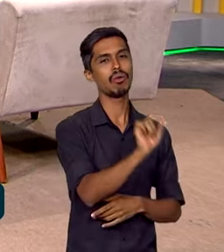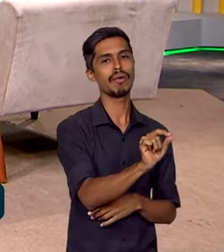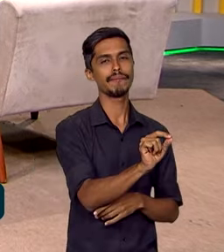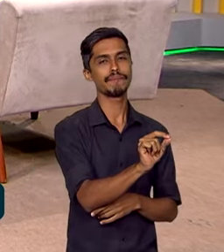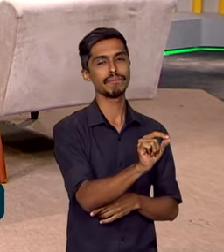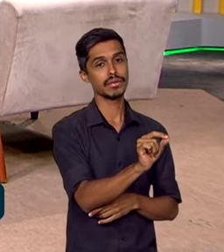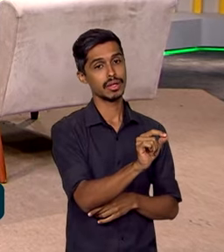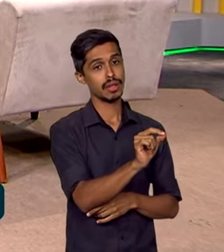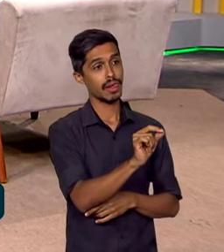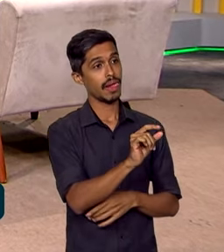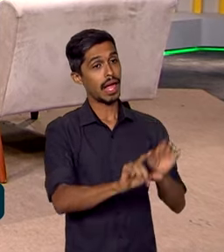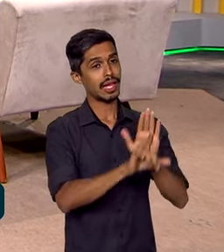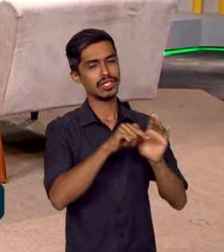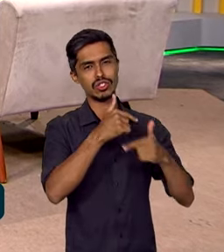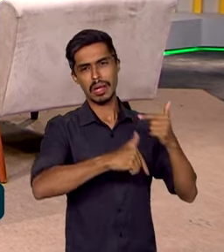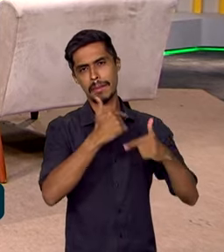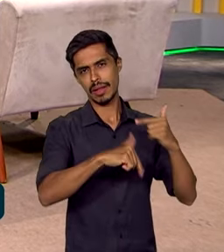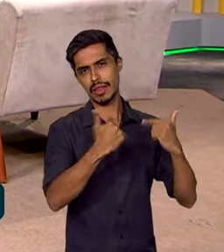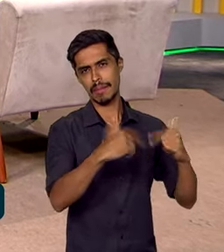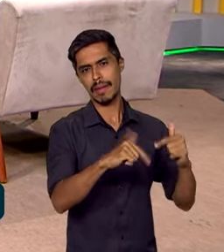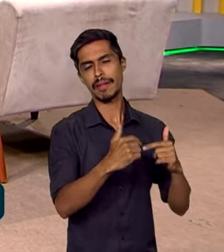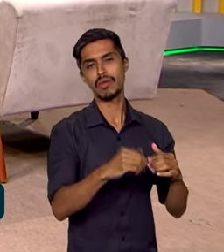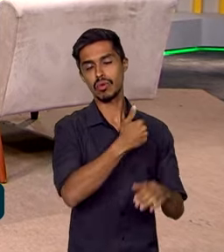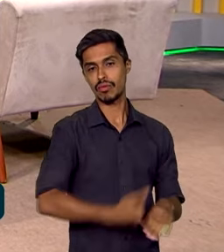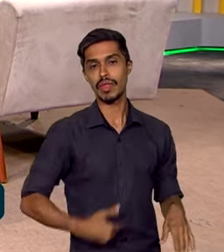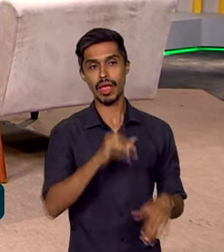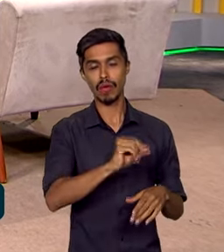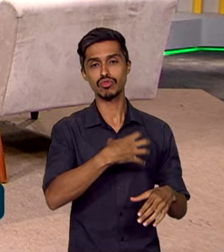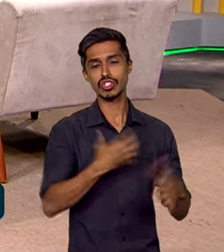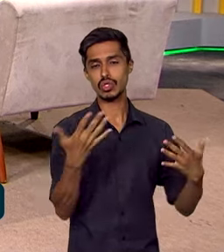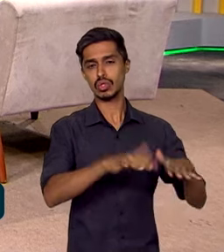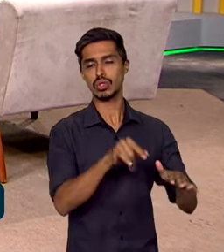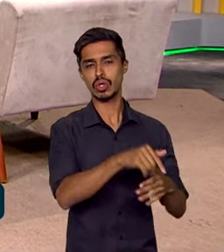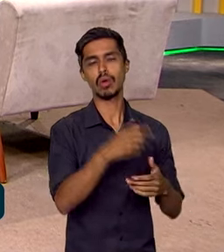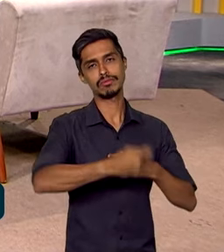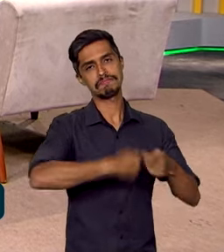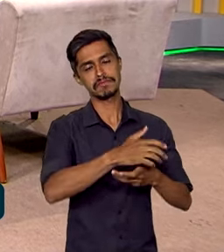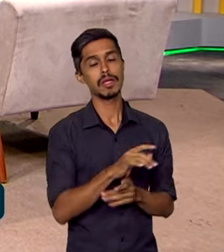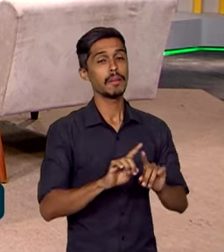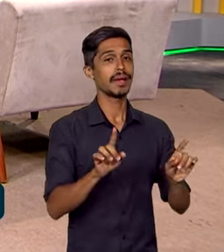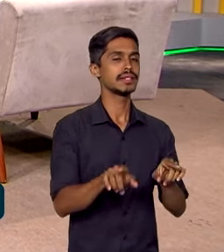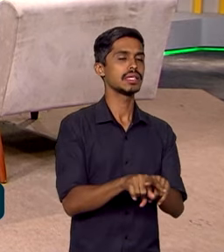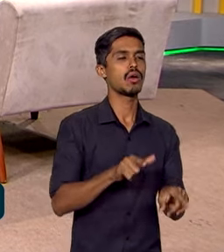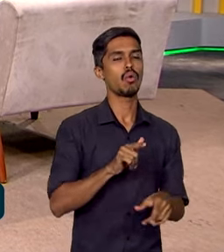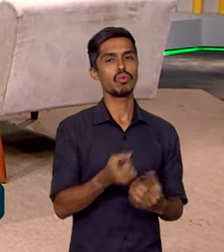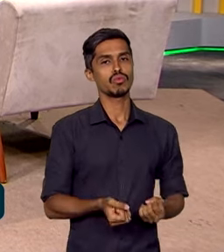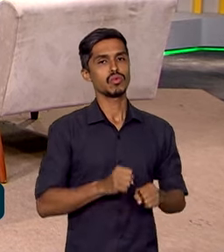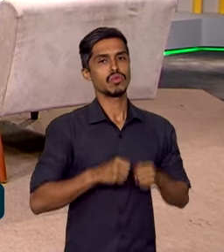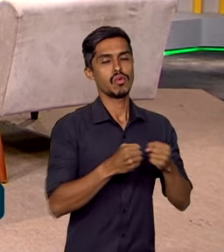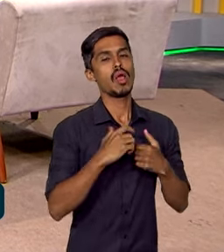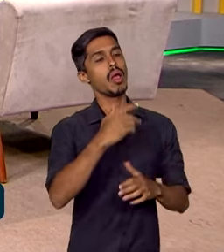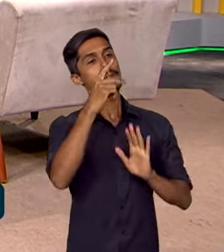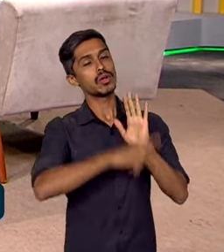a lei de serviço público, ela é uma forma de inclusão no mercado de trabalho, mas a gente tem uma das ações nossas, que é o